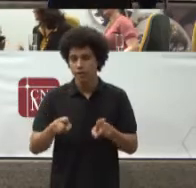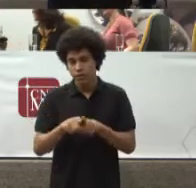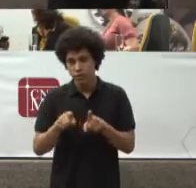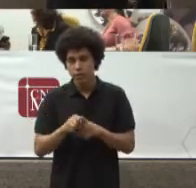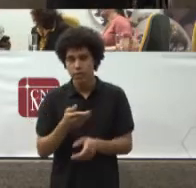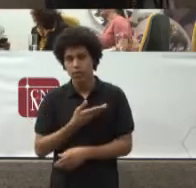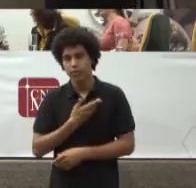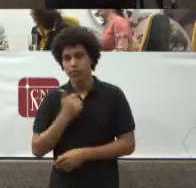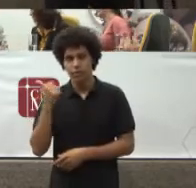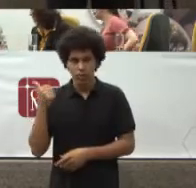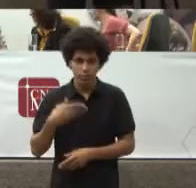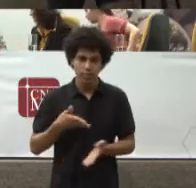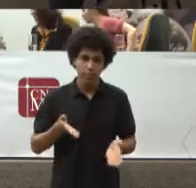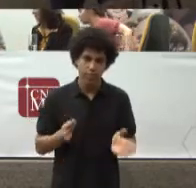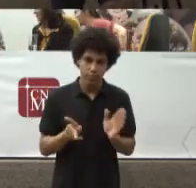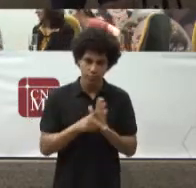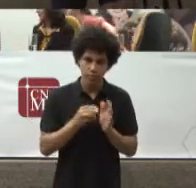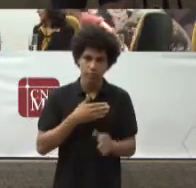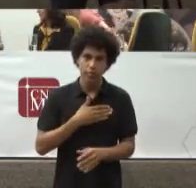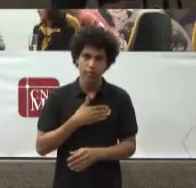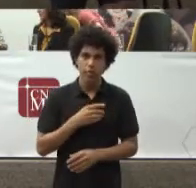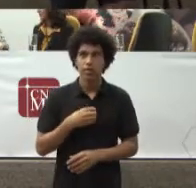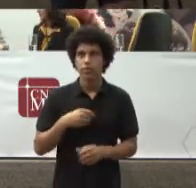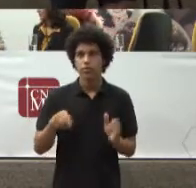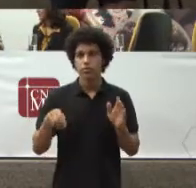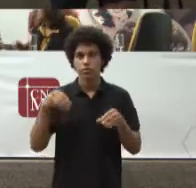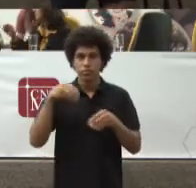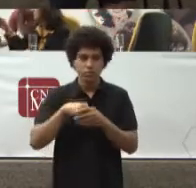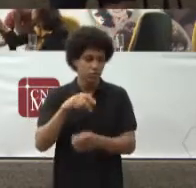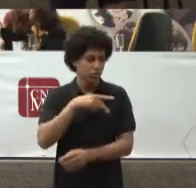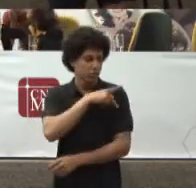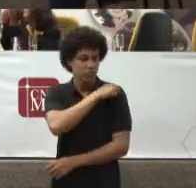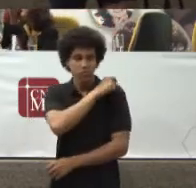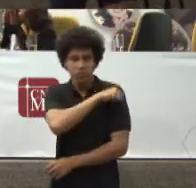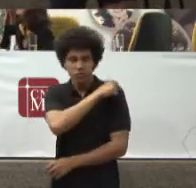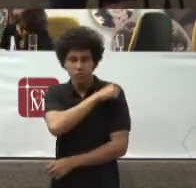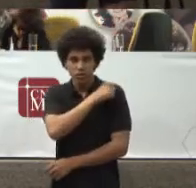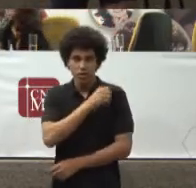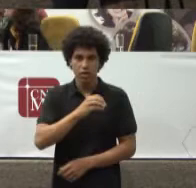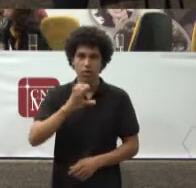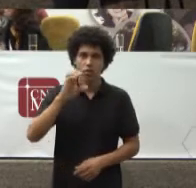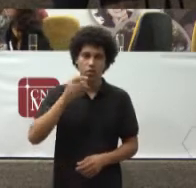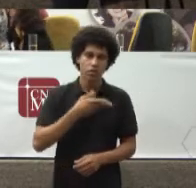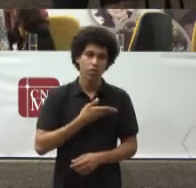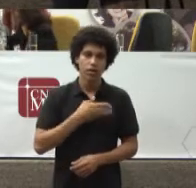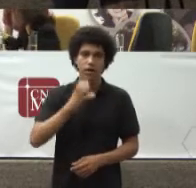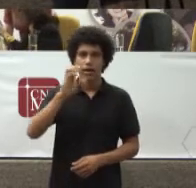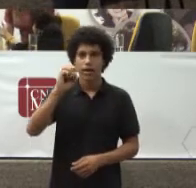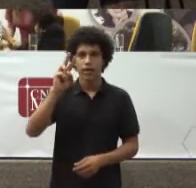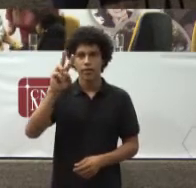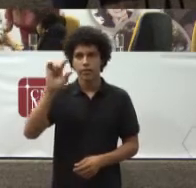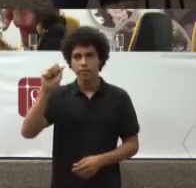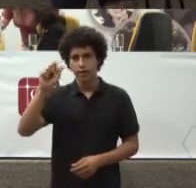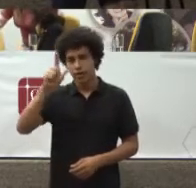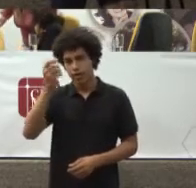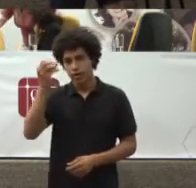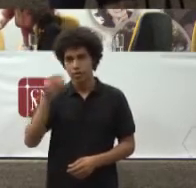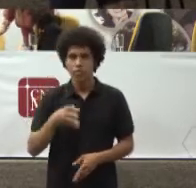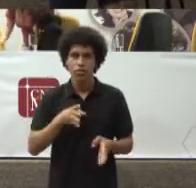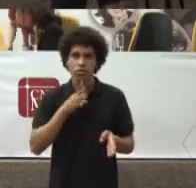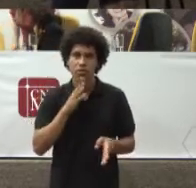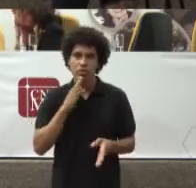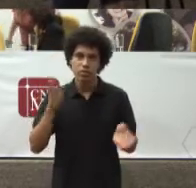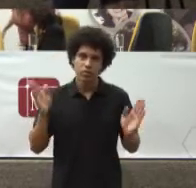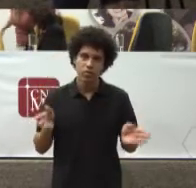de Carvalho Lá da Justiça Federal Do Rio de Janeiro Que tem uma atuação Muito intensa Nessa matéria Também Conhecida No nosso Estado